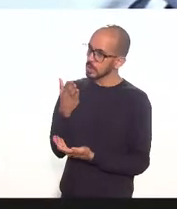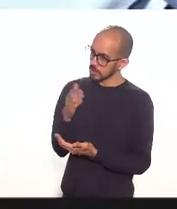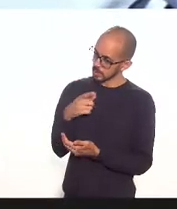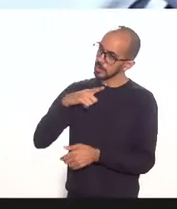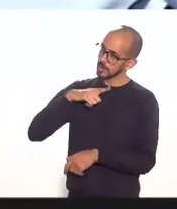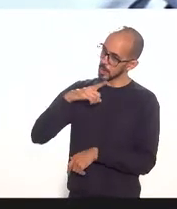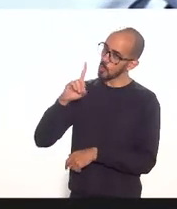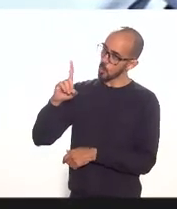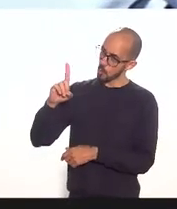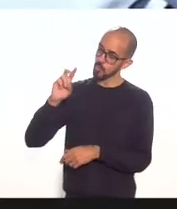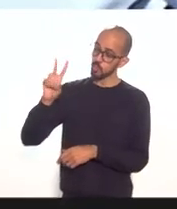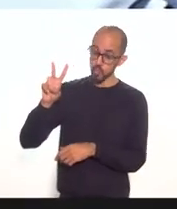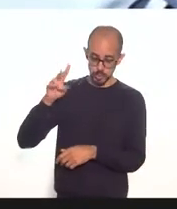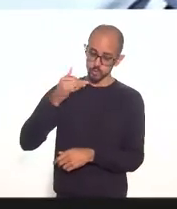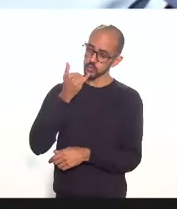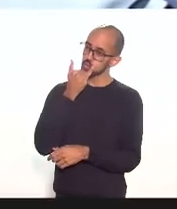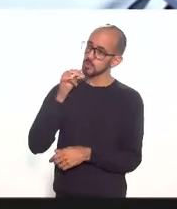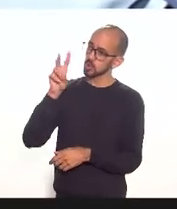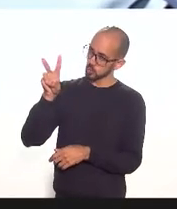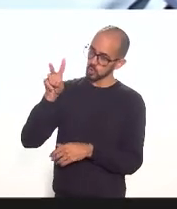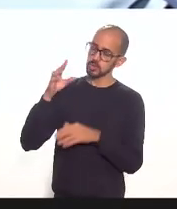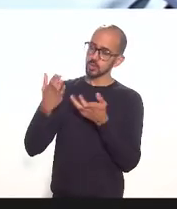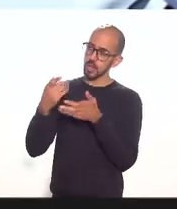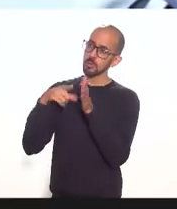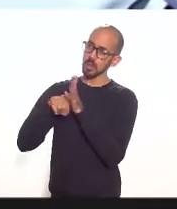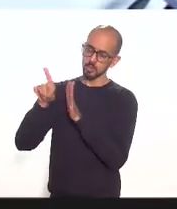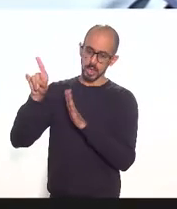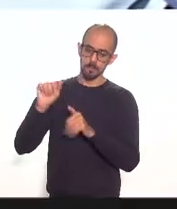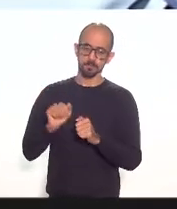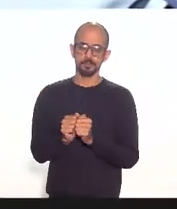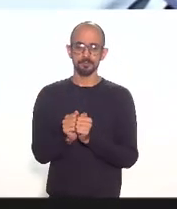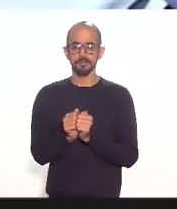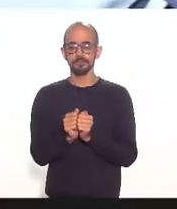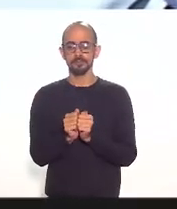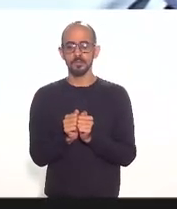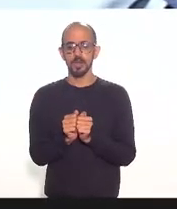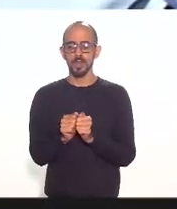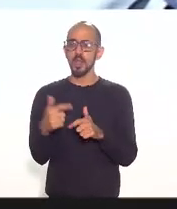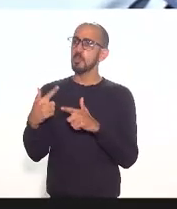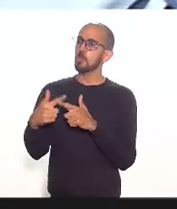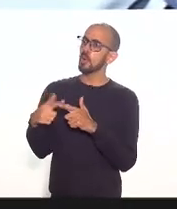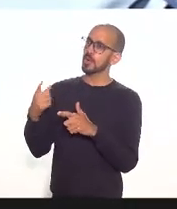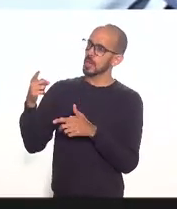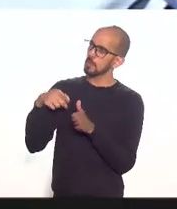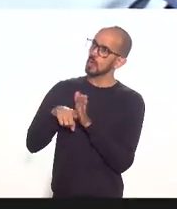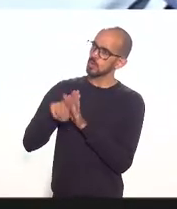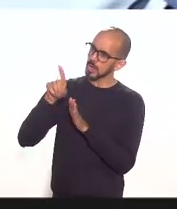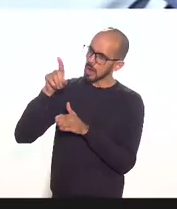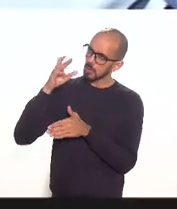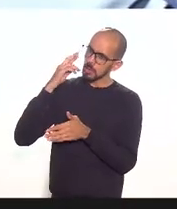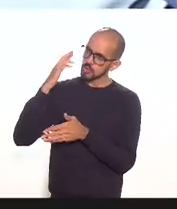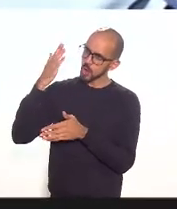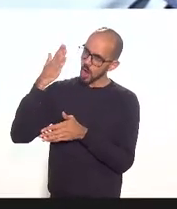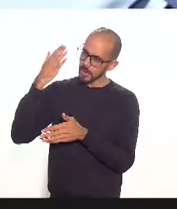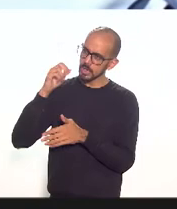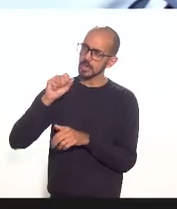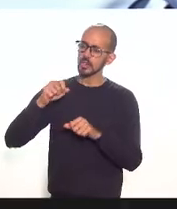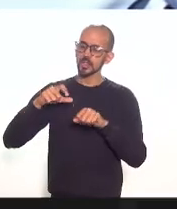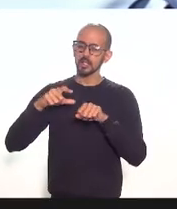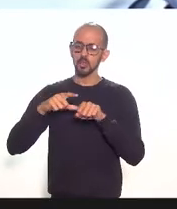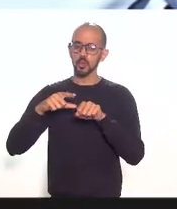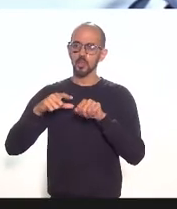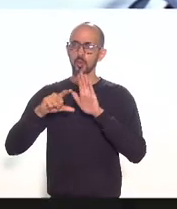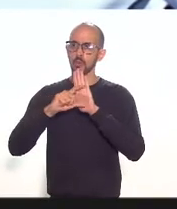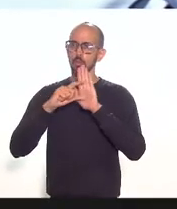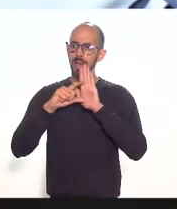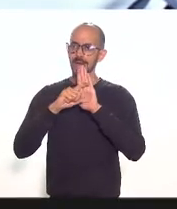uma não ficaram duas por que que a senhora segue com a senhora no parágrafo quarto quando a empresa